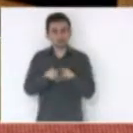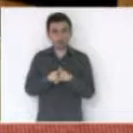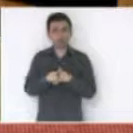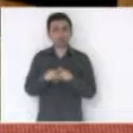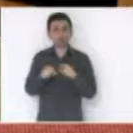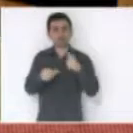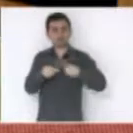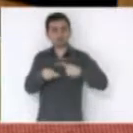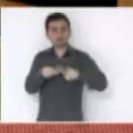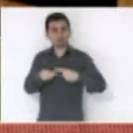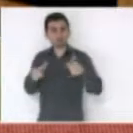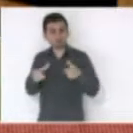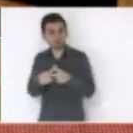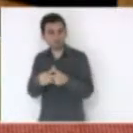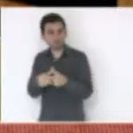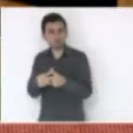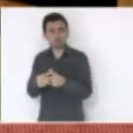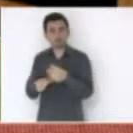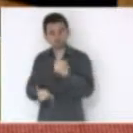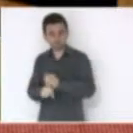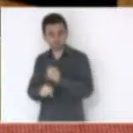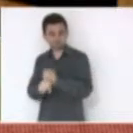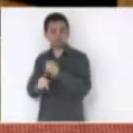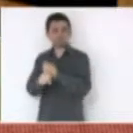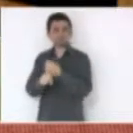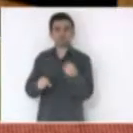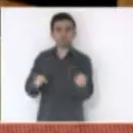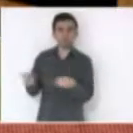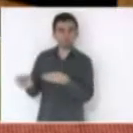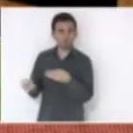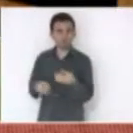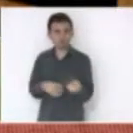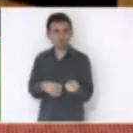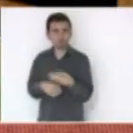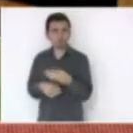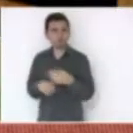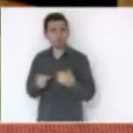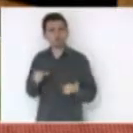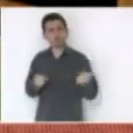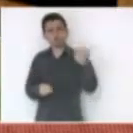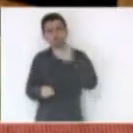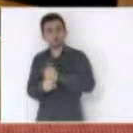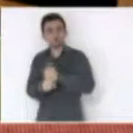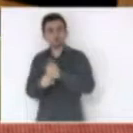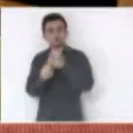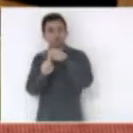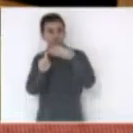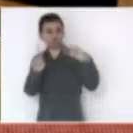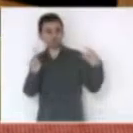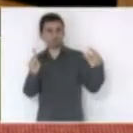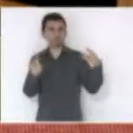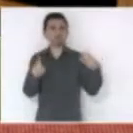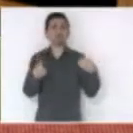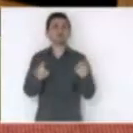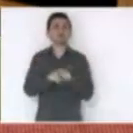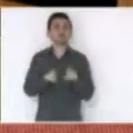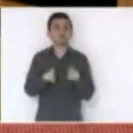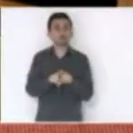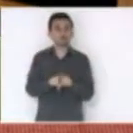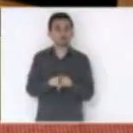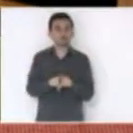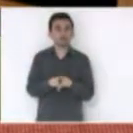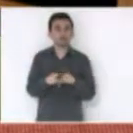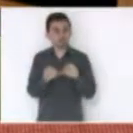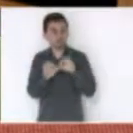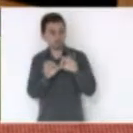médias cidades com a construção de novas linhas e substituição de linhas de transmissão e que ele contempla também o